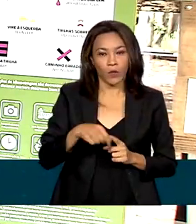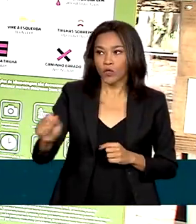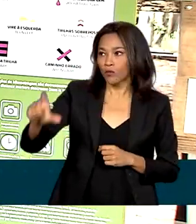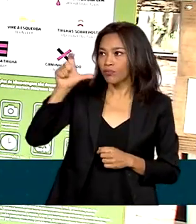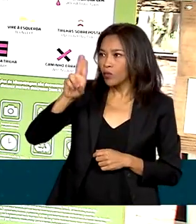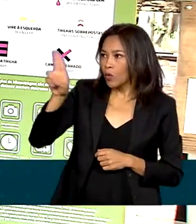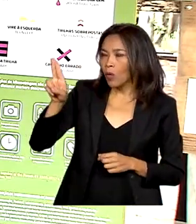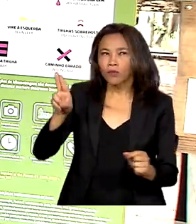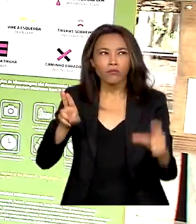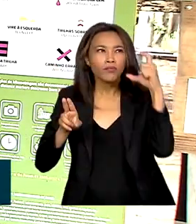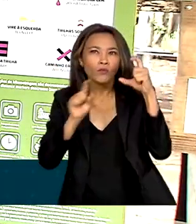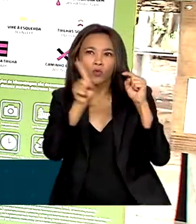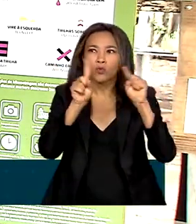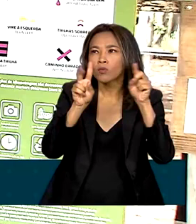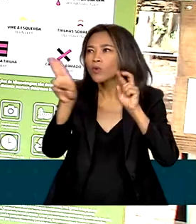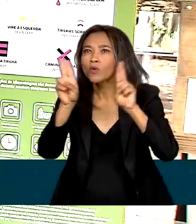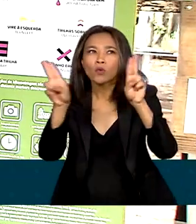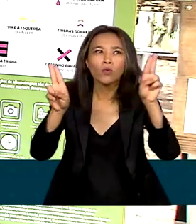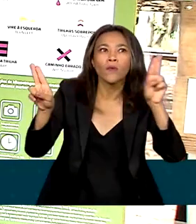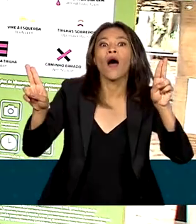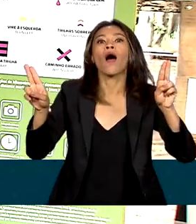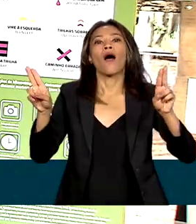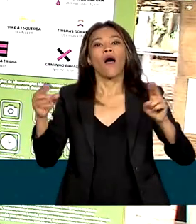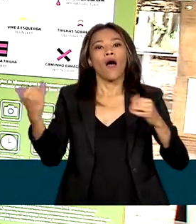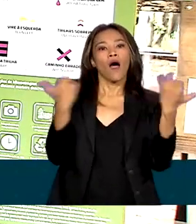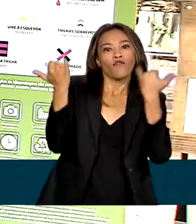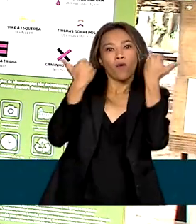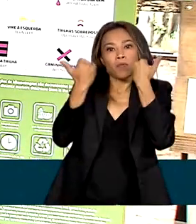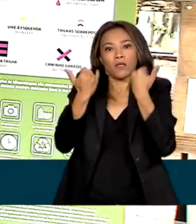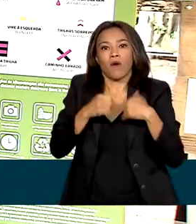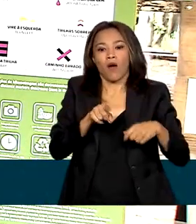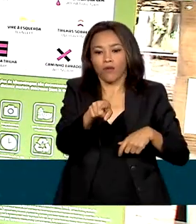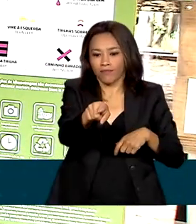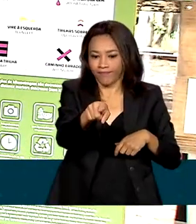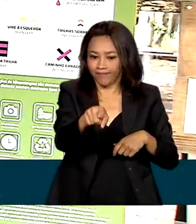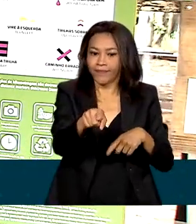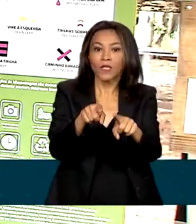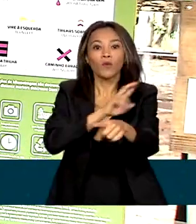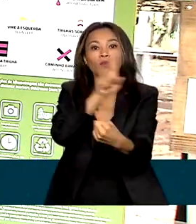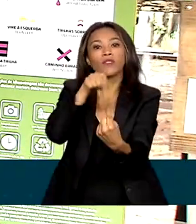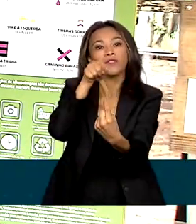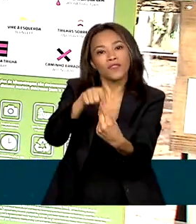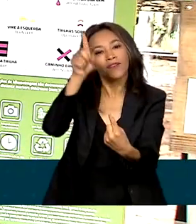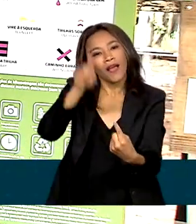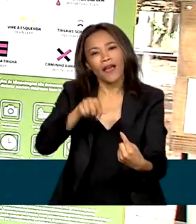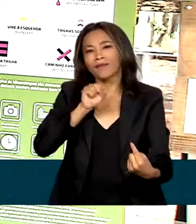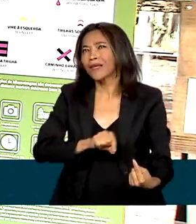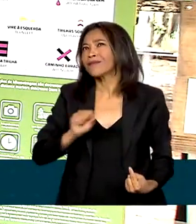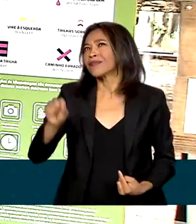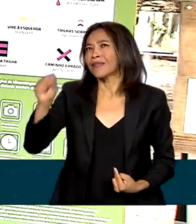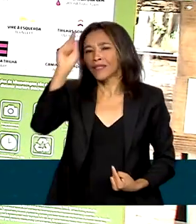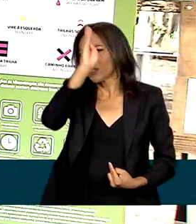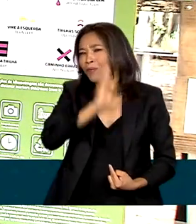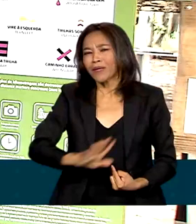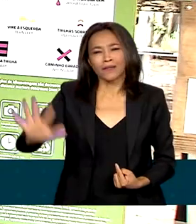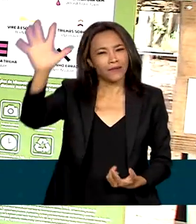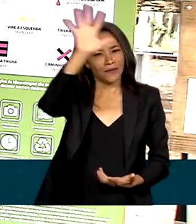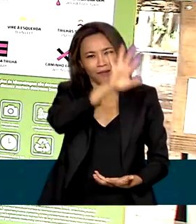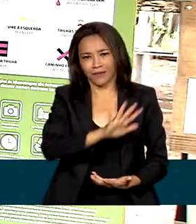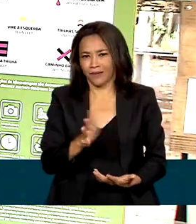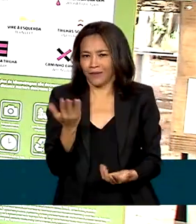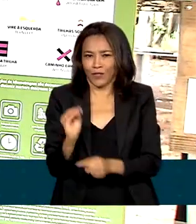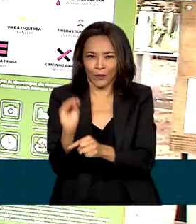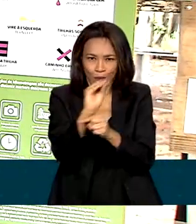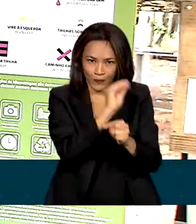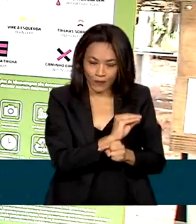dentro da rede nacional de trilhas. A ideia é unir essas paisagens em todas as unidades de conservação do